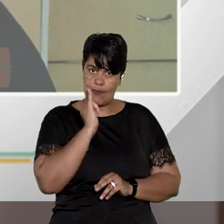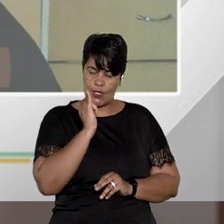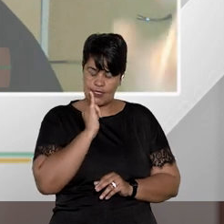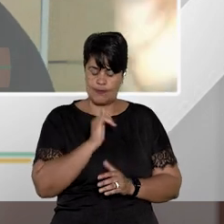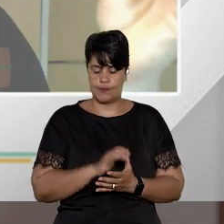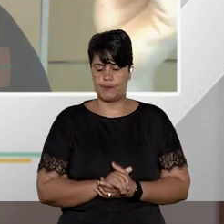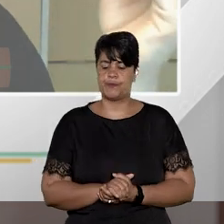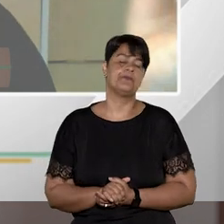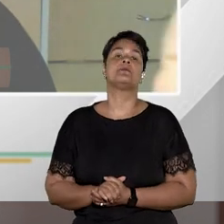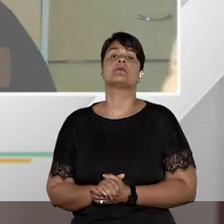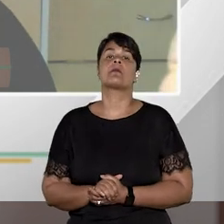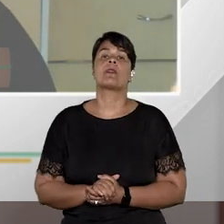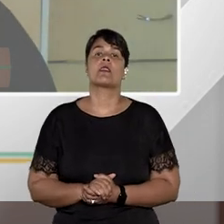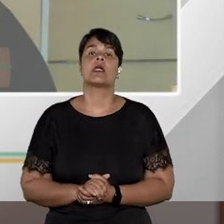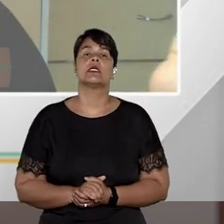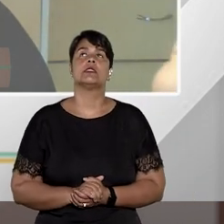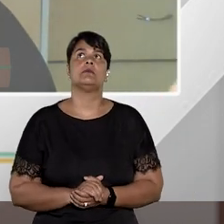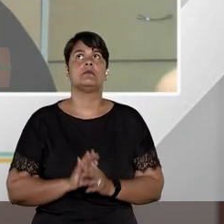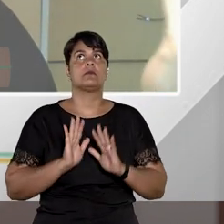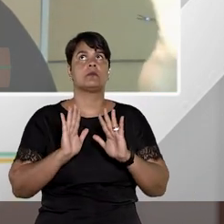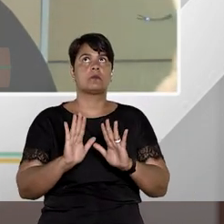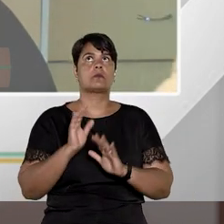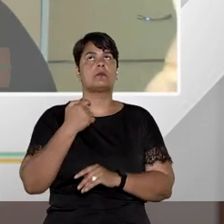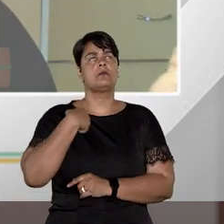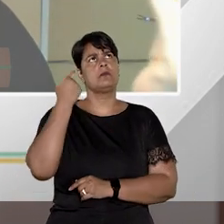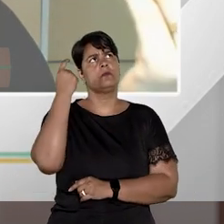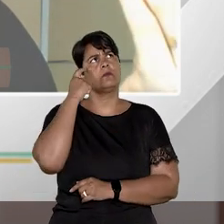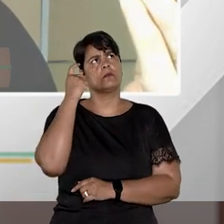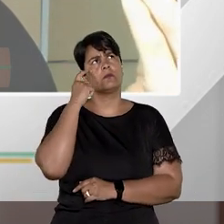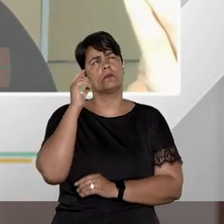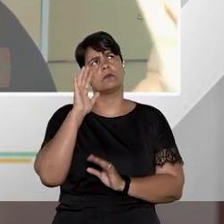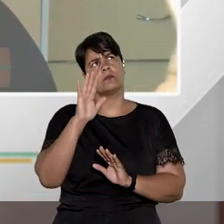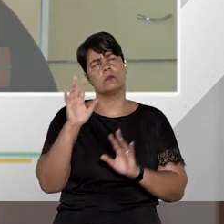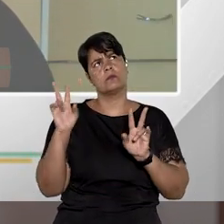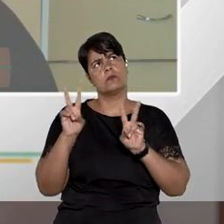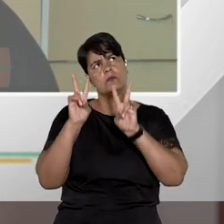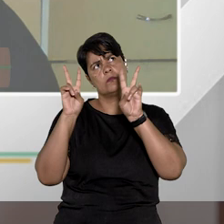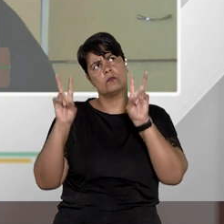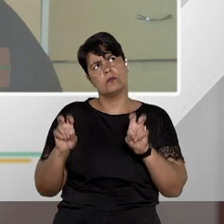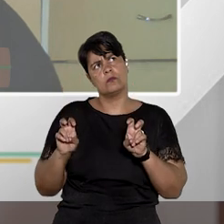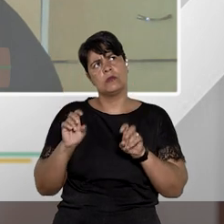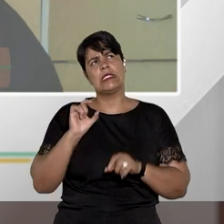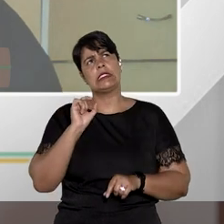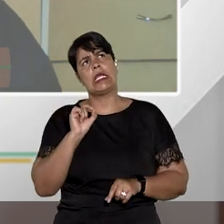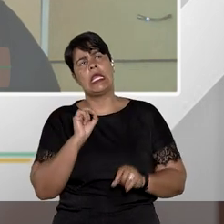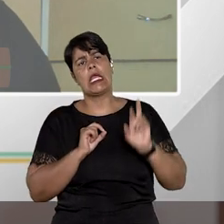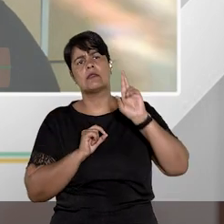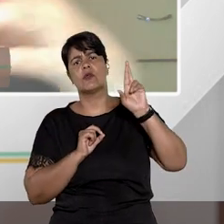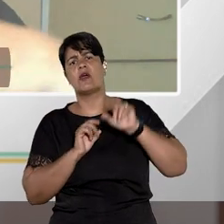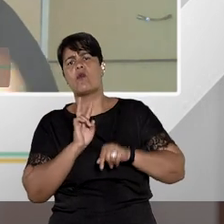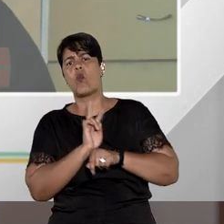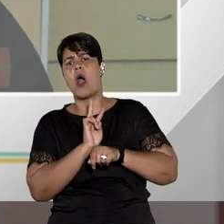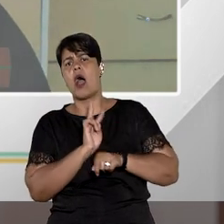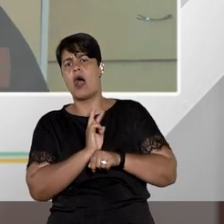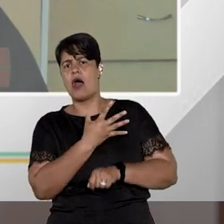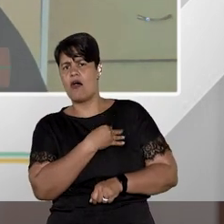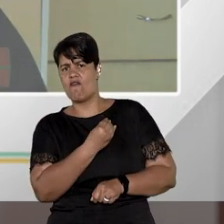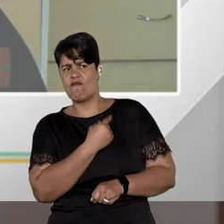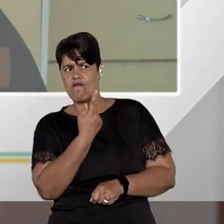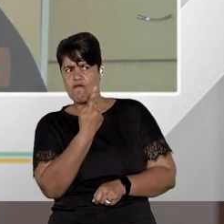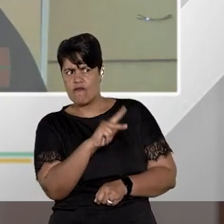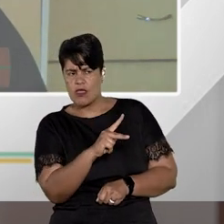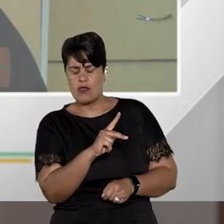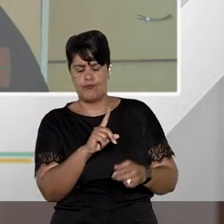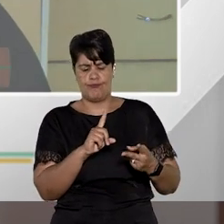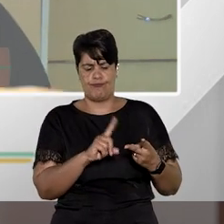decisão em si mas se eu penso nisso e falo olha quando eu estou discutindo a quem cabe a guarda do filho quando eu estou